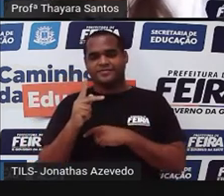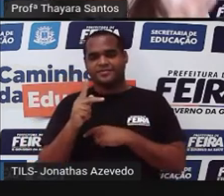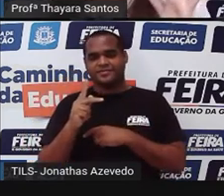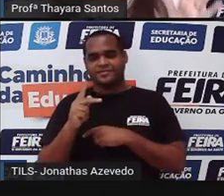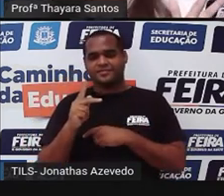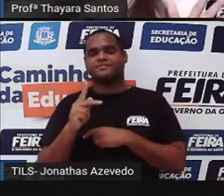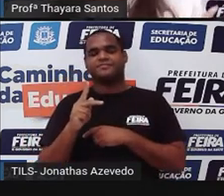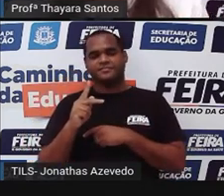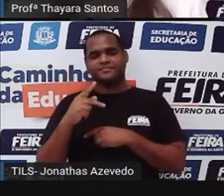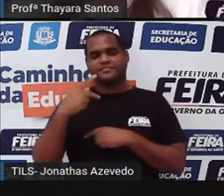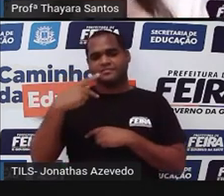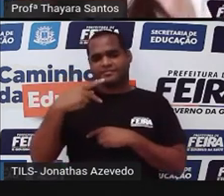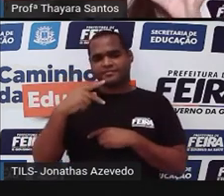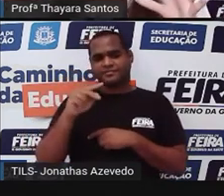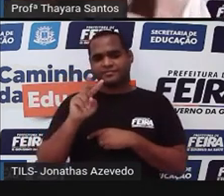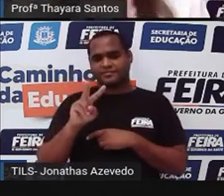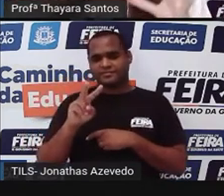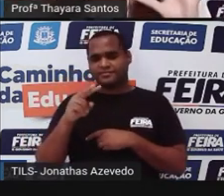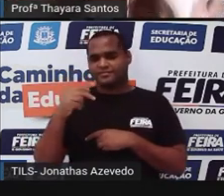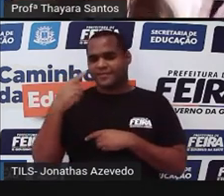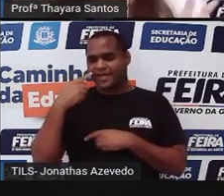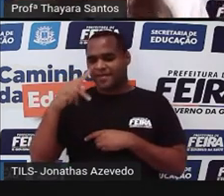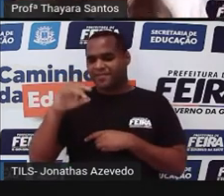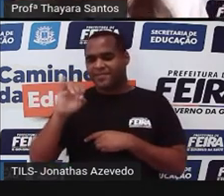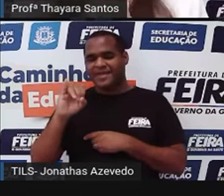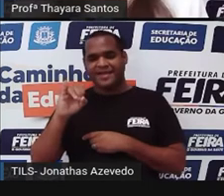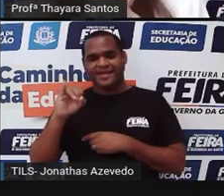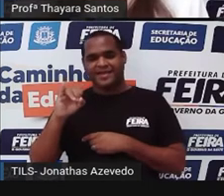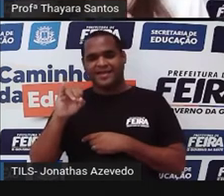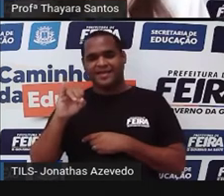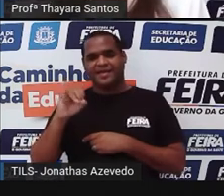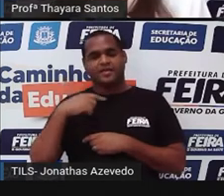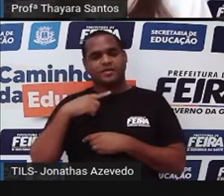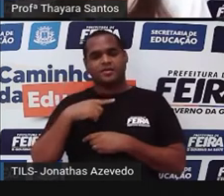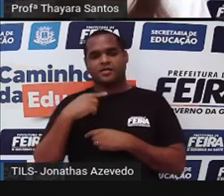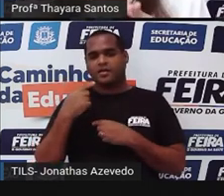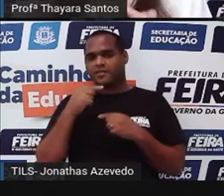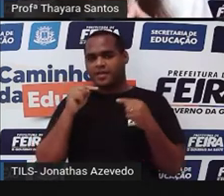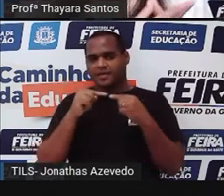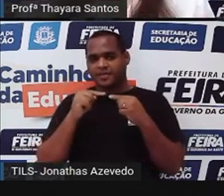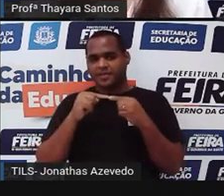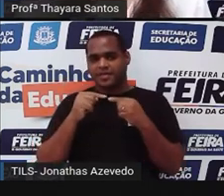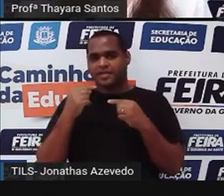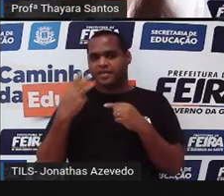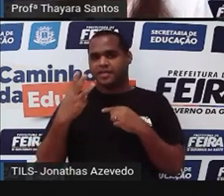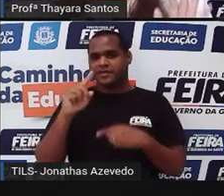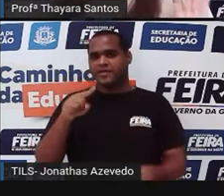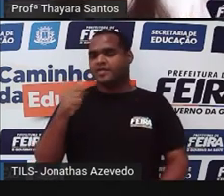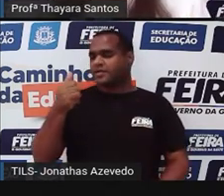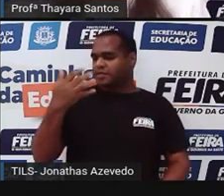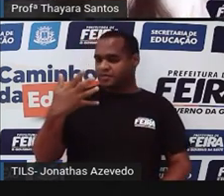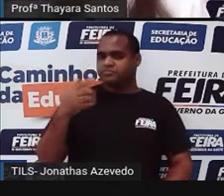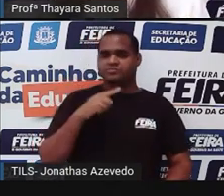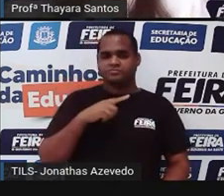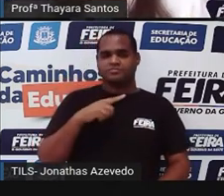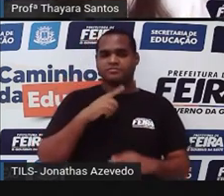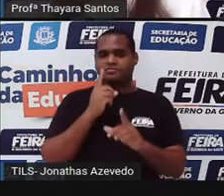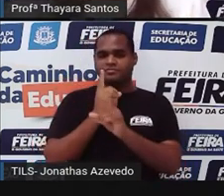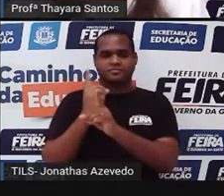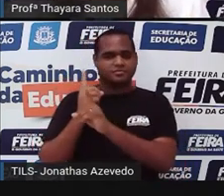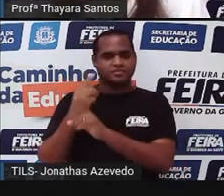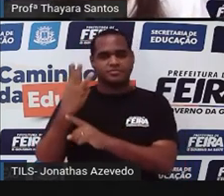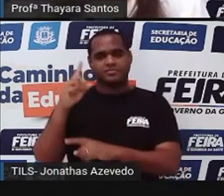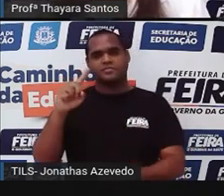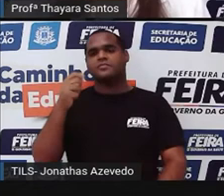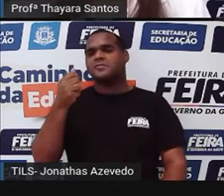π, a gente já sabe, né? Eu aprendi isso e nunca esqueci. O valor de π sempre vai ser igual a 3,14. Então, a gente já tem um valor de